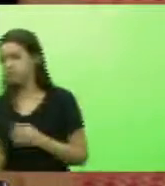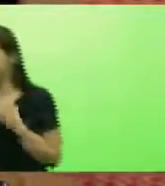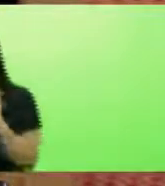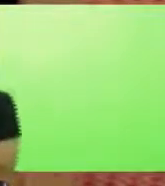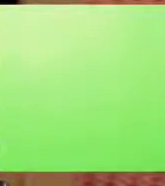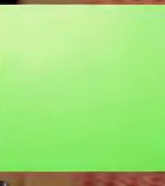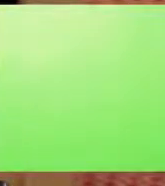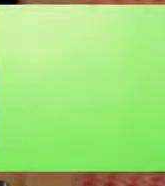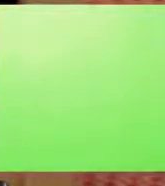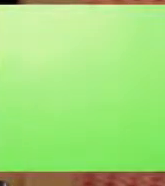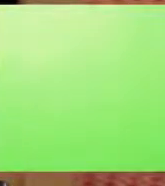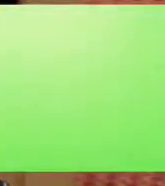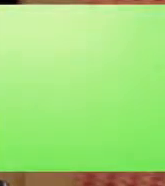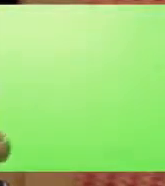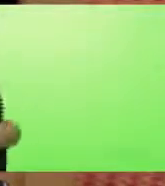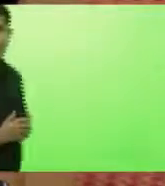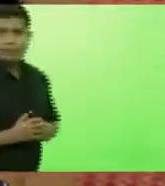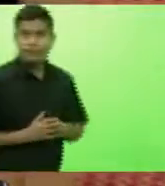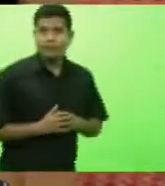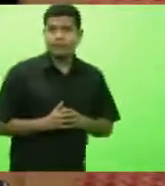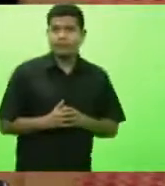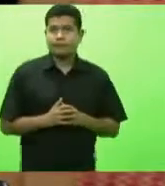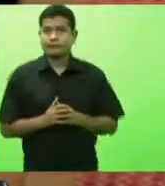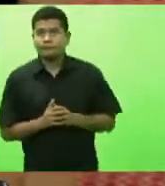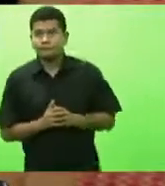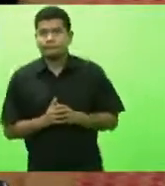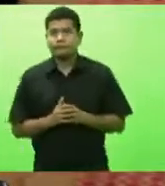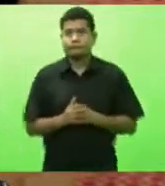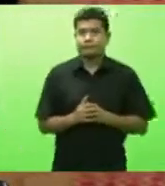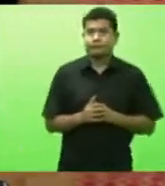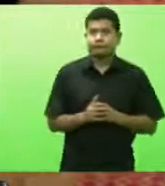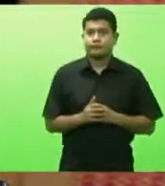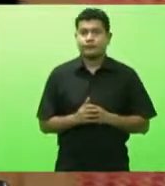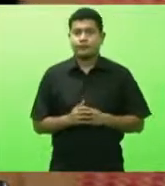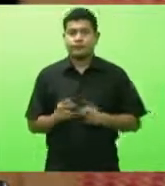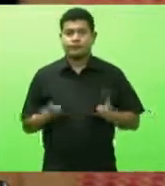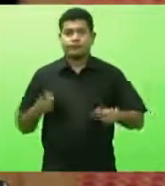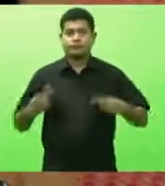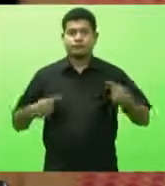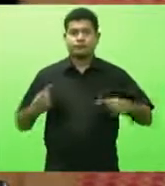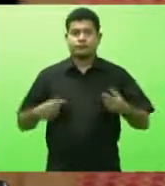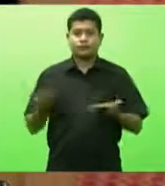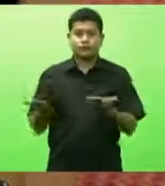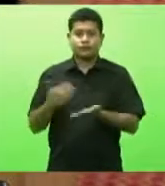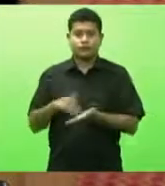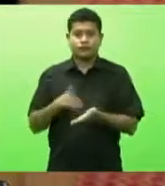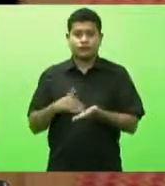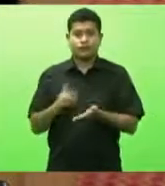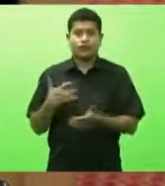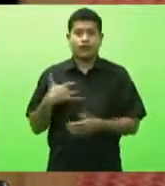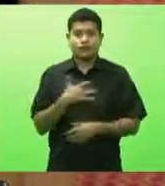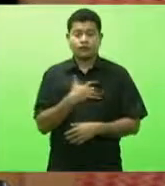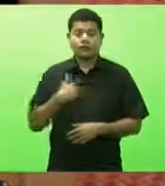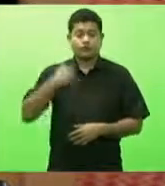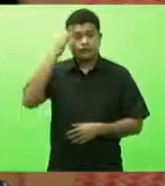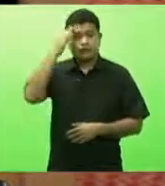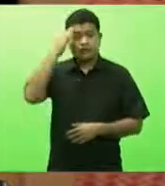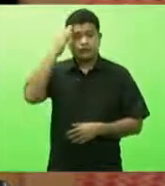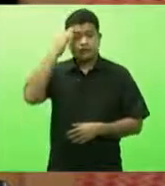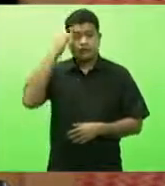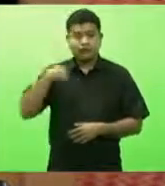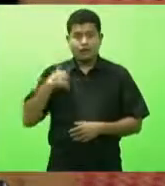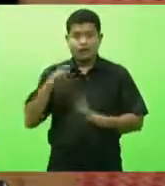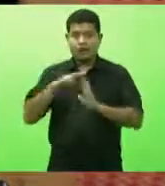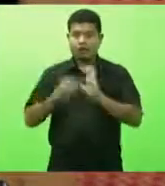saúde, para discutir esse assunto com o secretário da saúde e eu sei que a regulação deu um